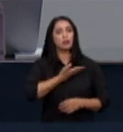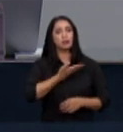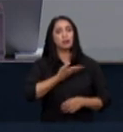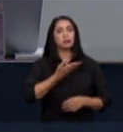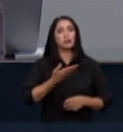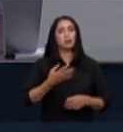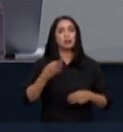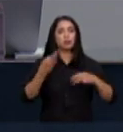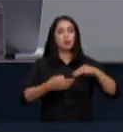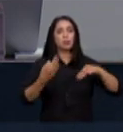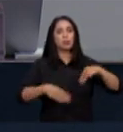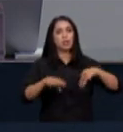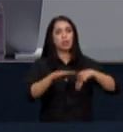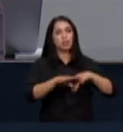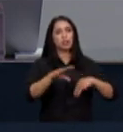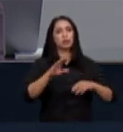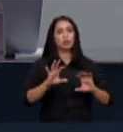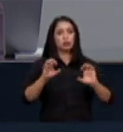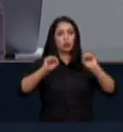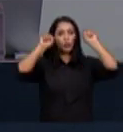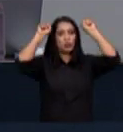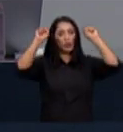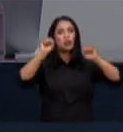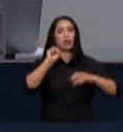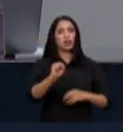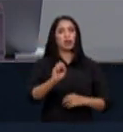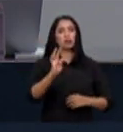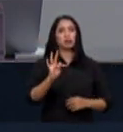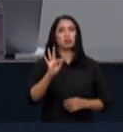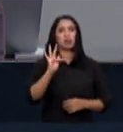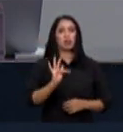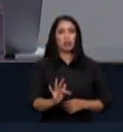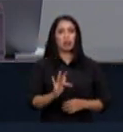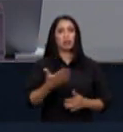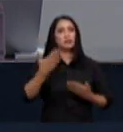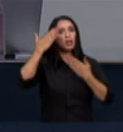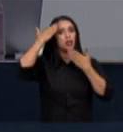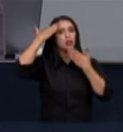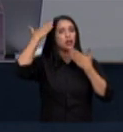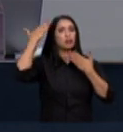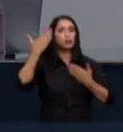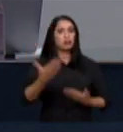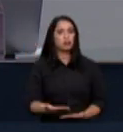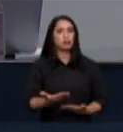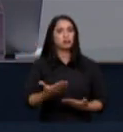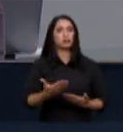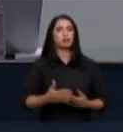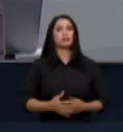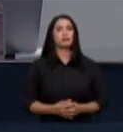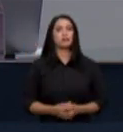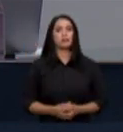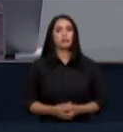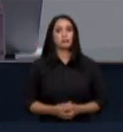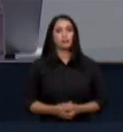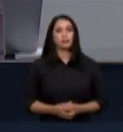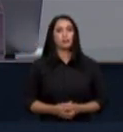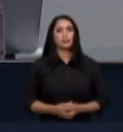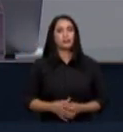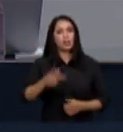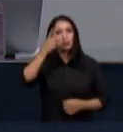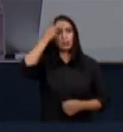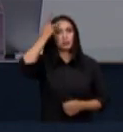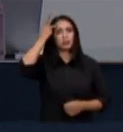do Supremo Tribunal Federal agradeço as pessoas que